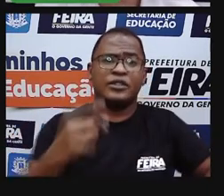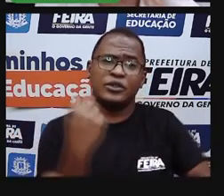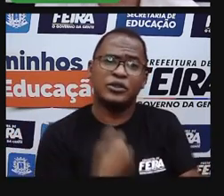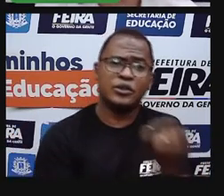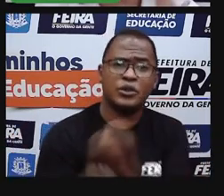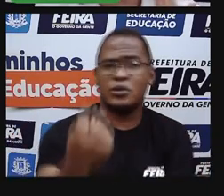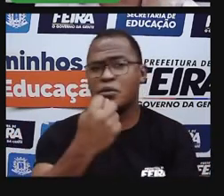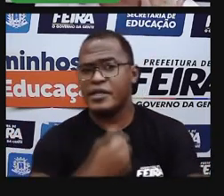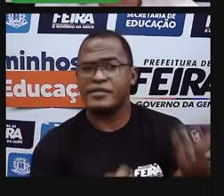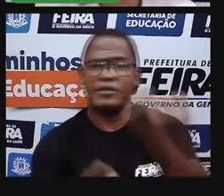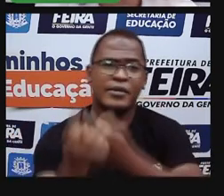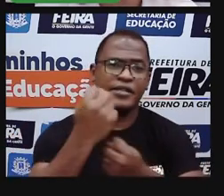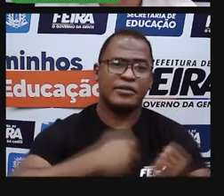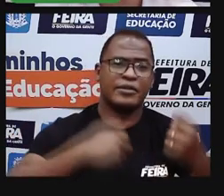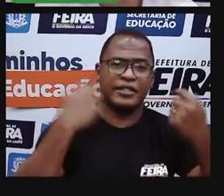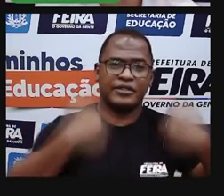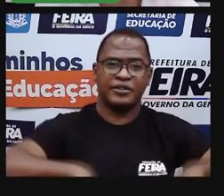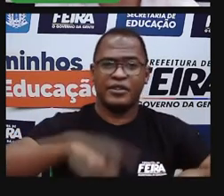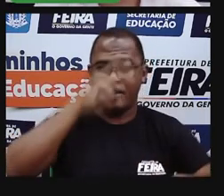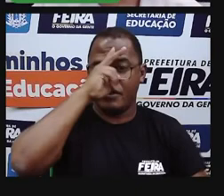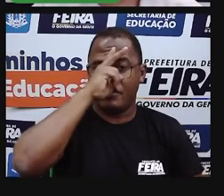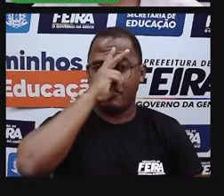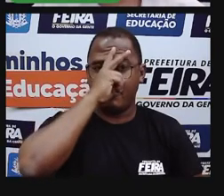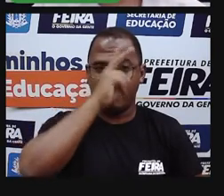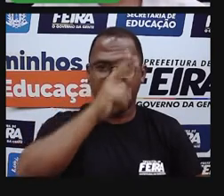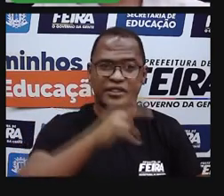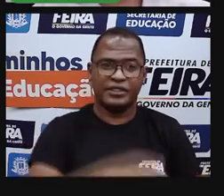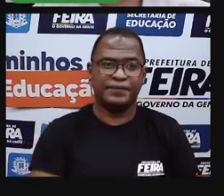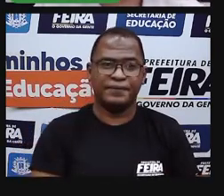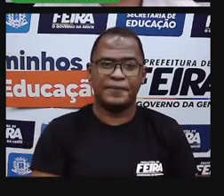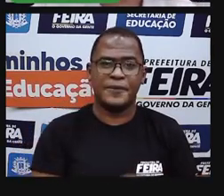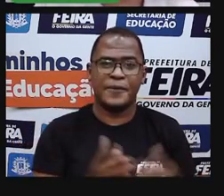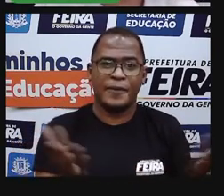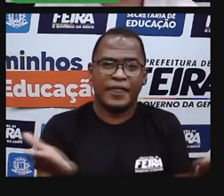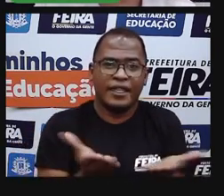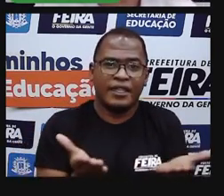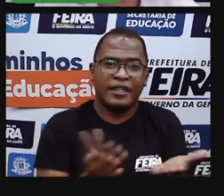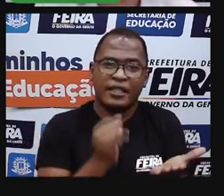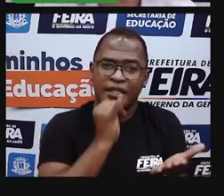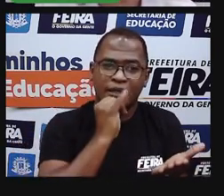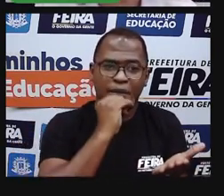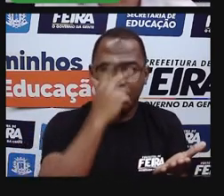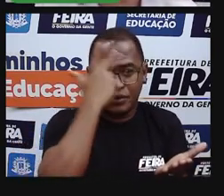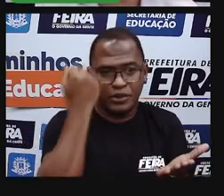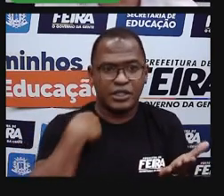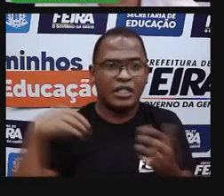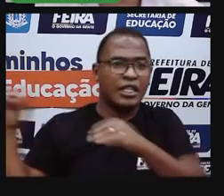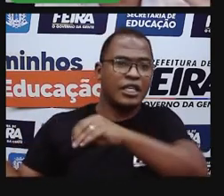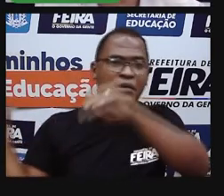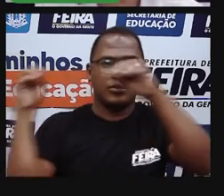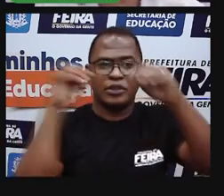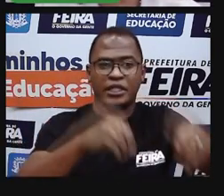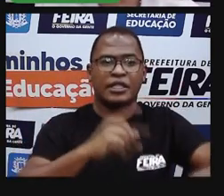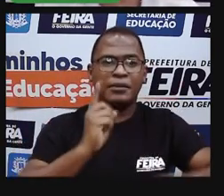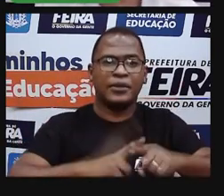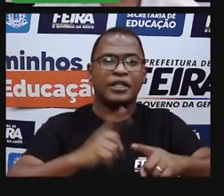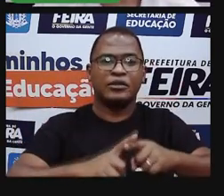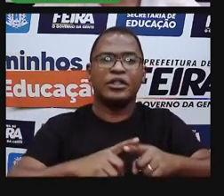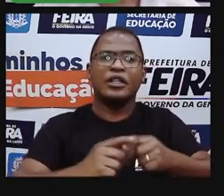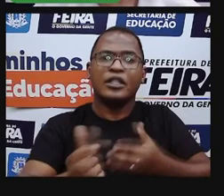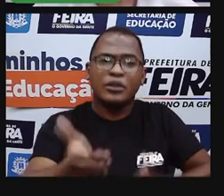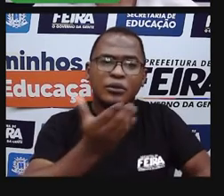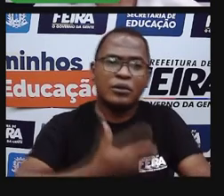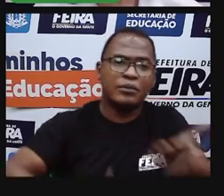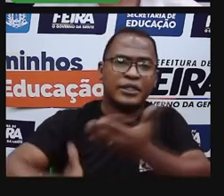porque o comércio dela é muito forte. A gente tem muita gente de outros locais que vem morar aqui por conta do comércio, para abrir sua loja,